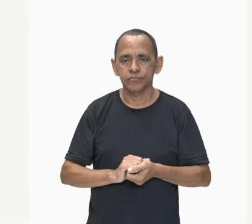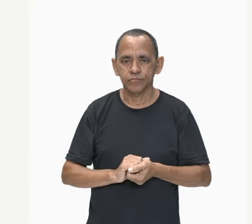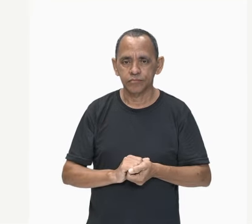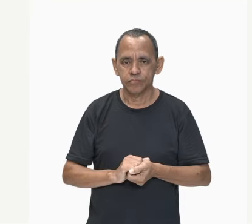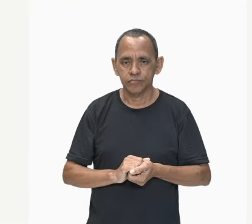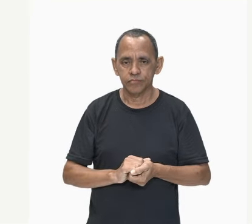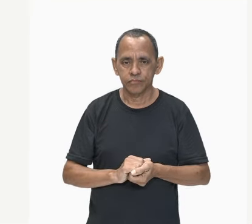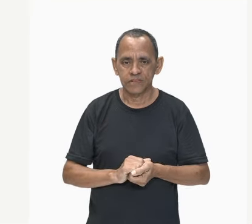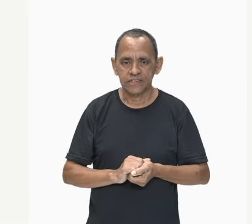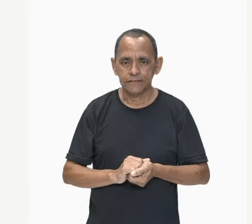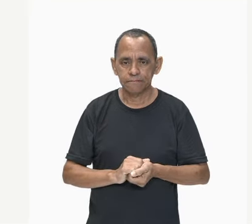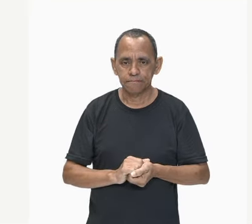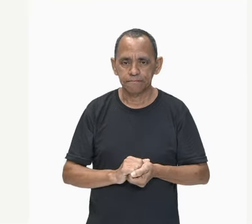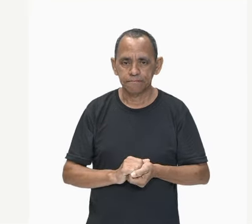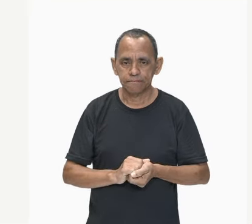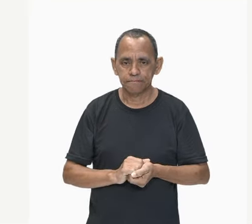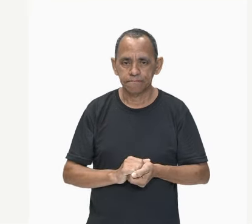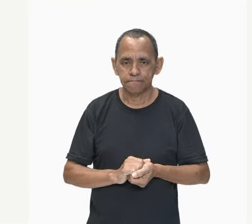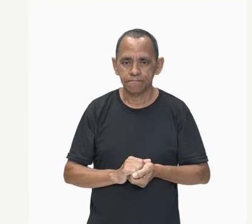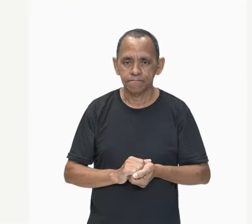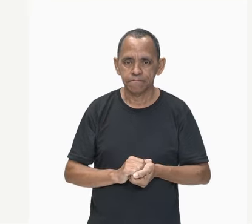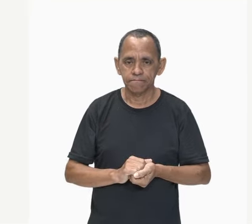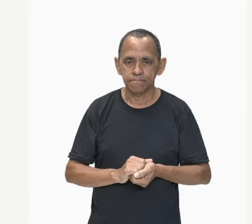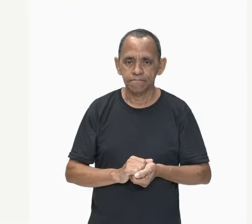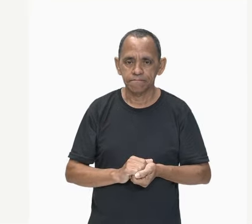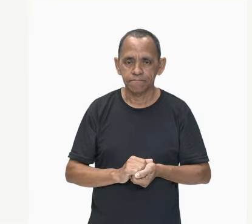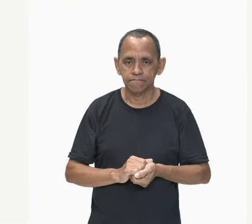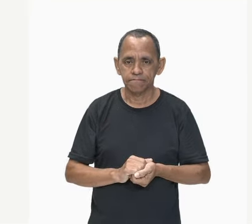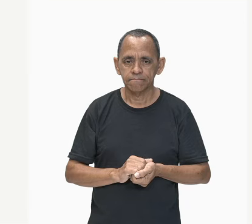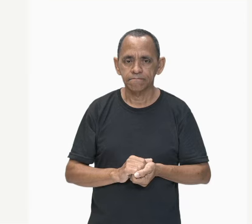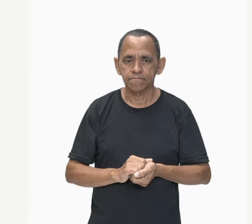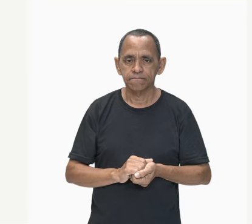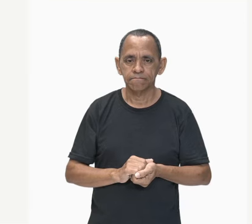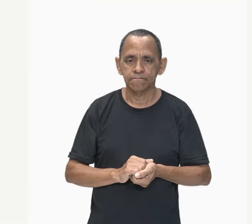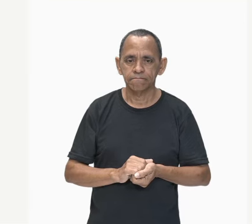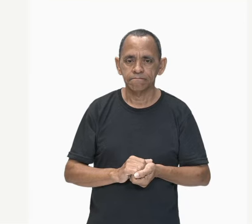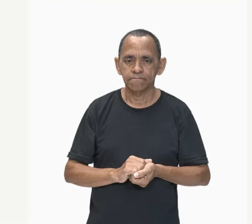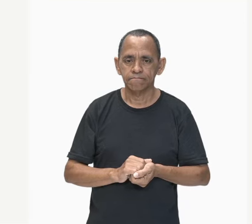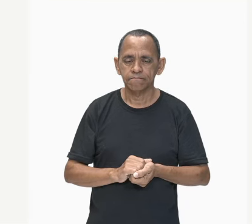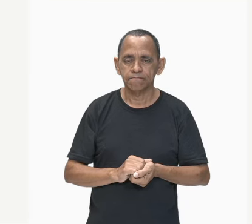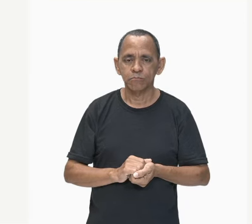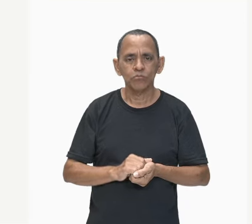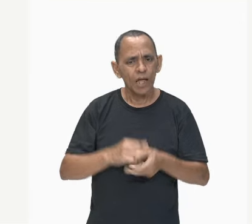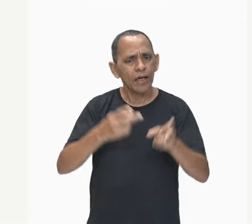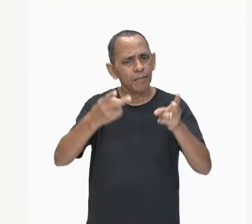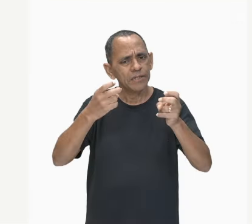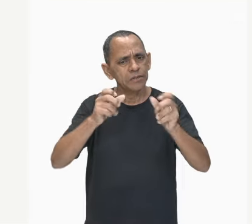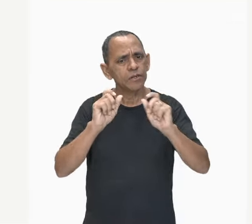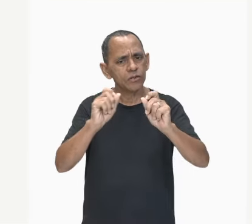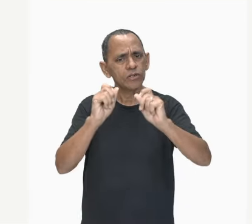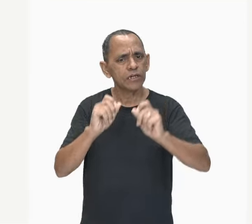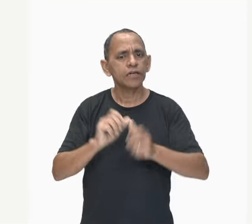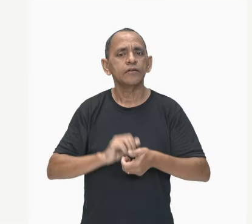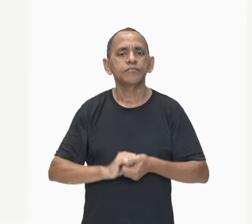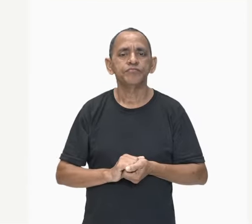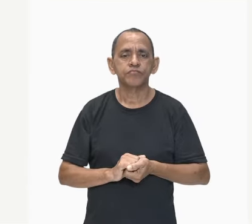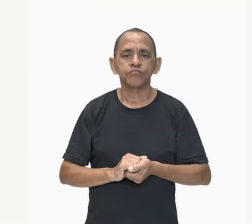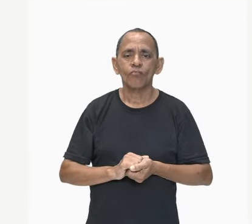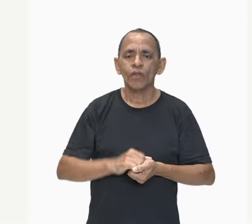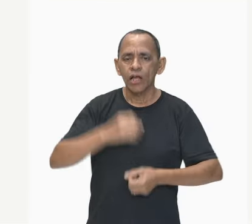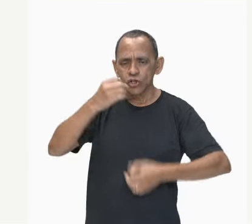elétrons. Logo, ele recebeu elétrons. Perceberam que nós estamos falando aqui da